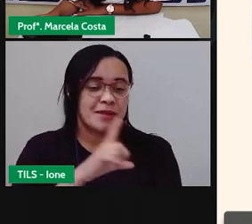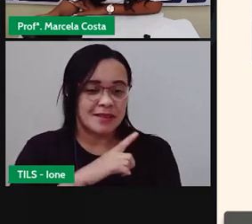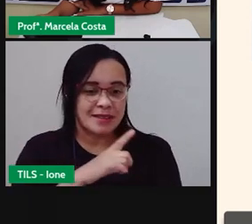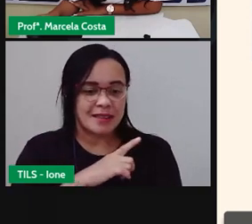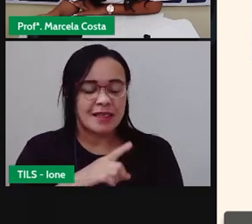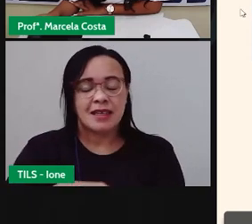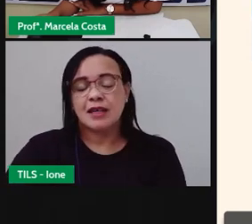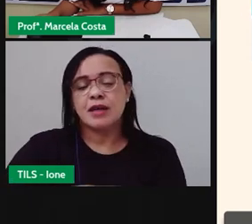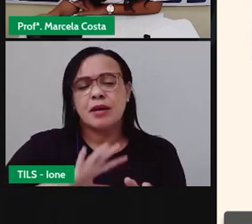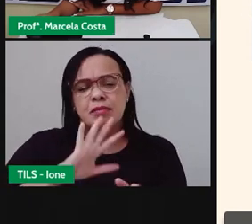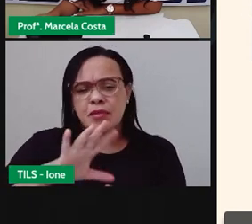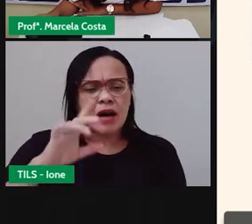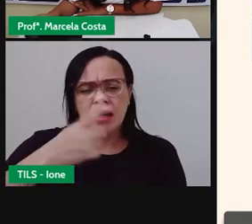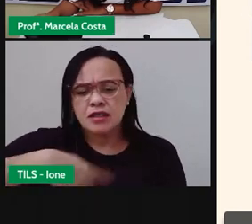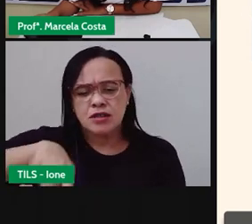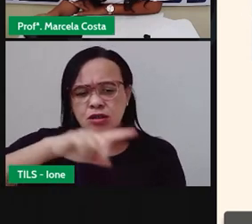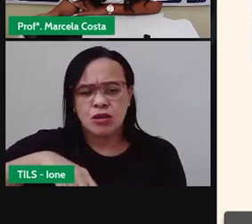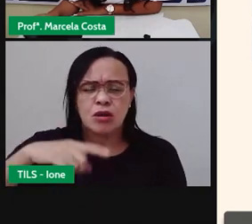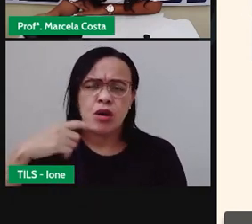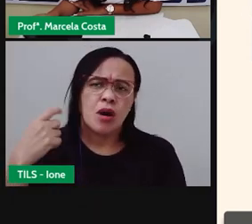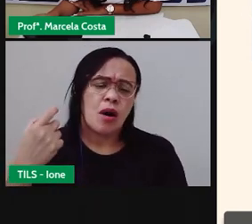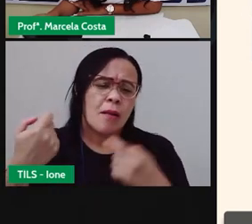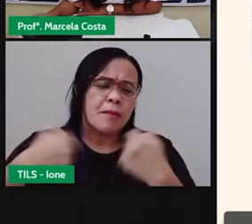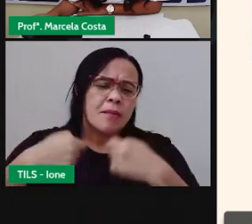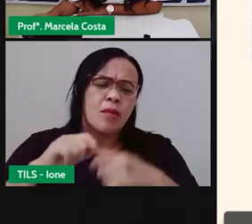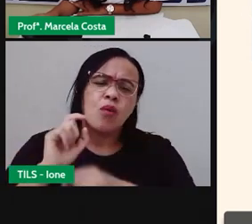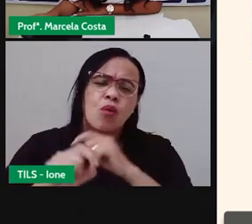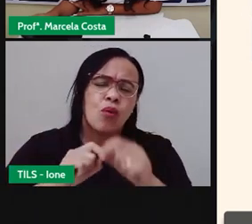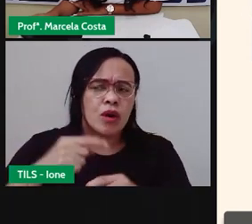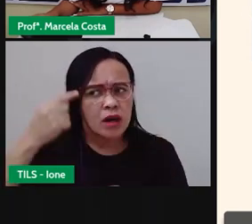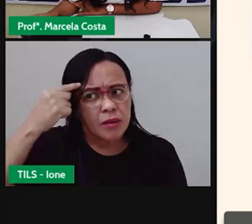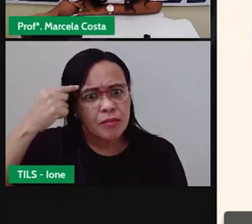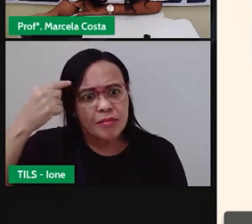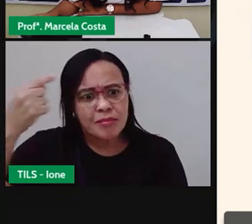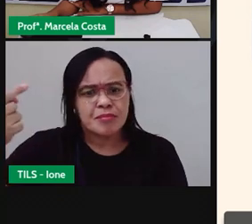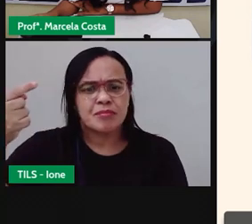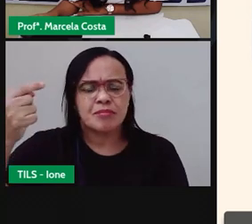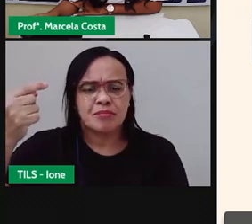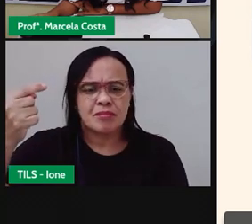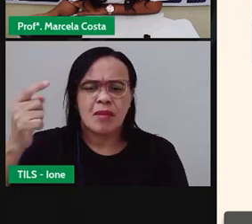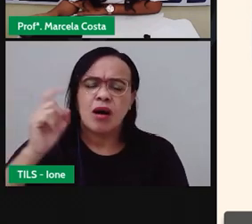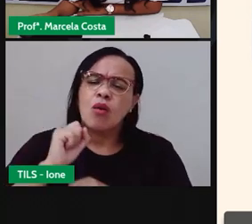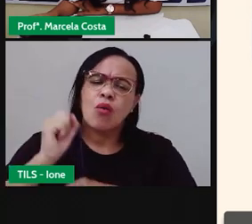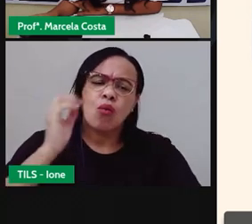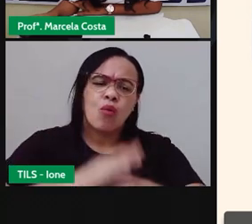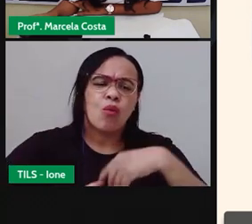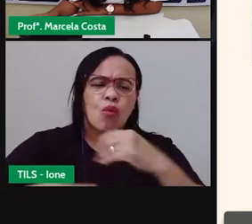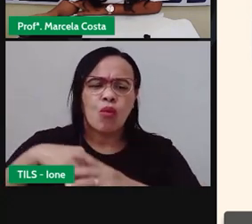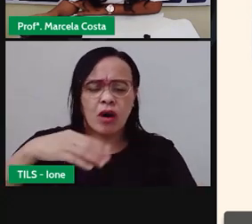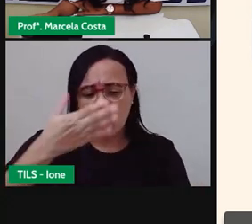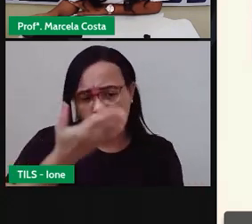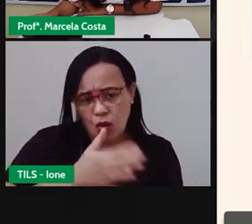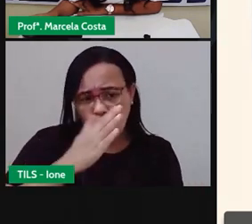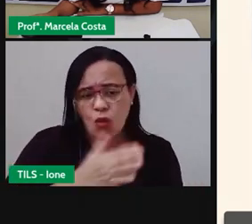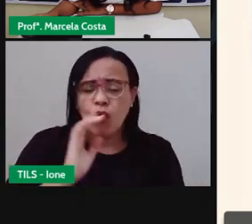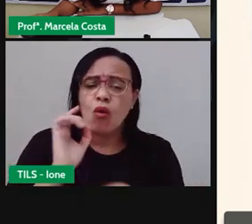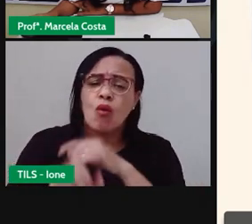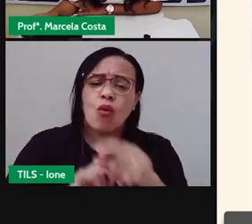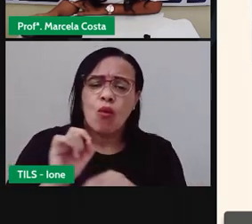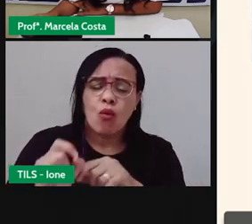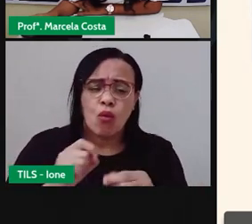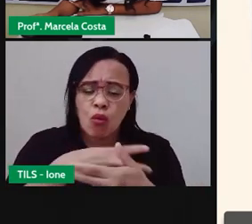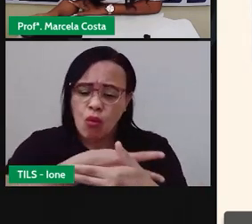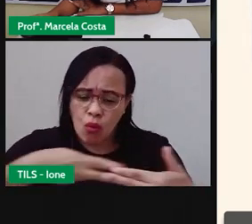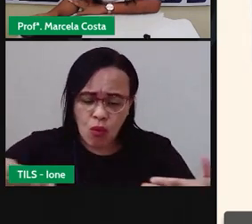práticas que impactam menos o meio ambiente e reduzem a geração do lixo podem e devem ser uma